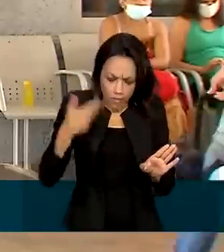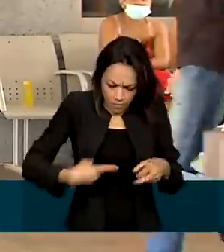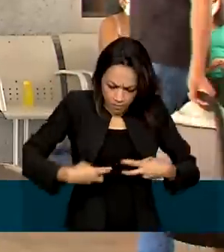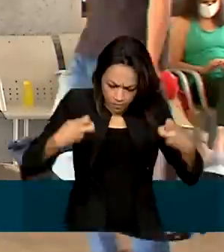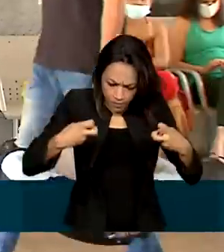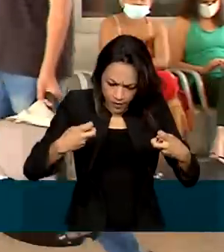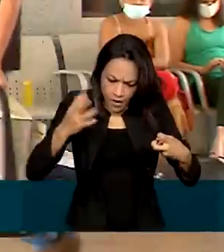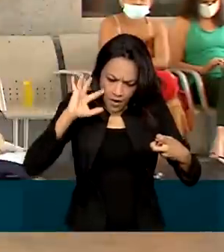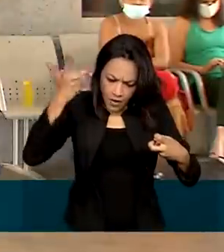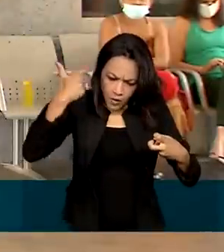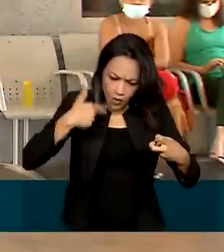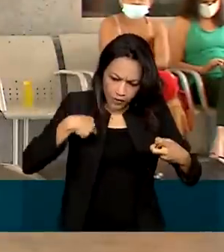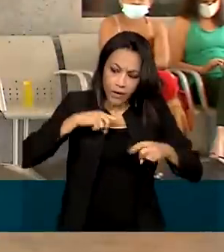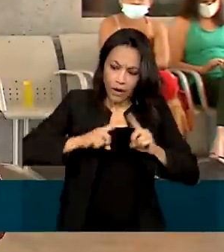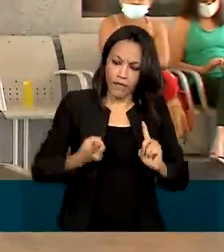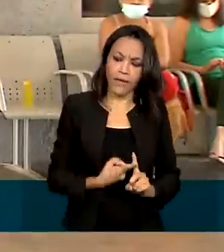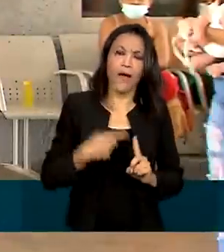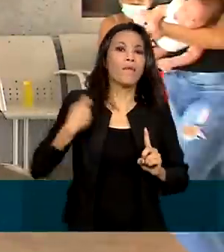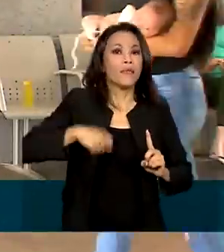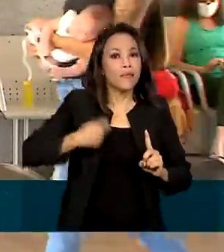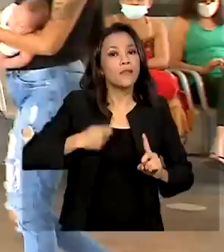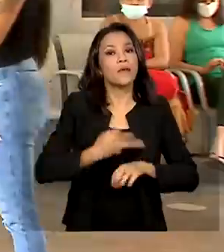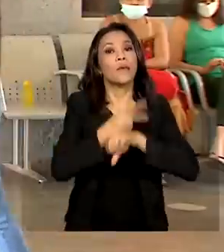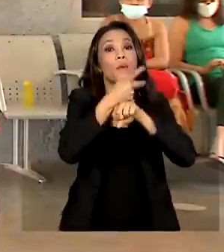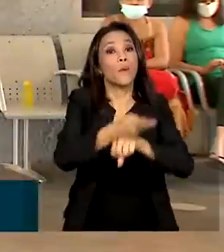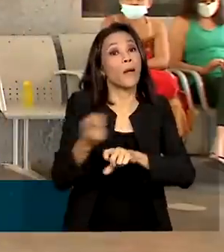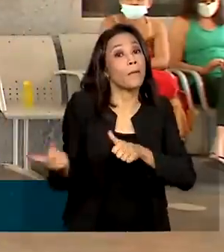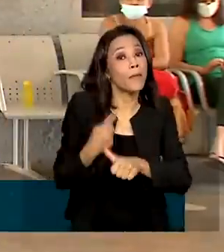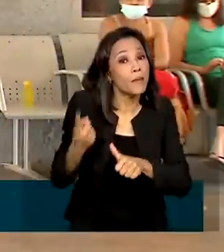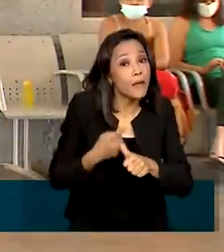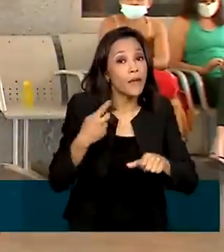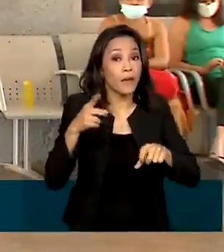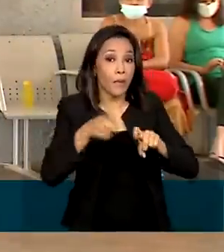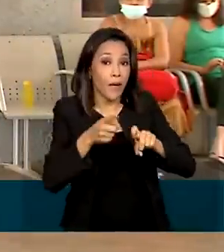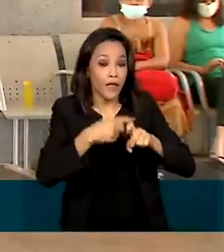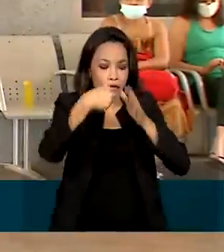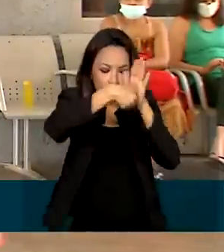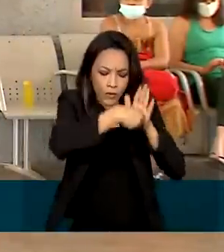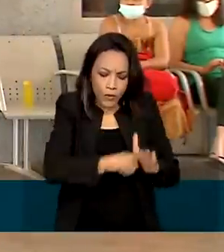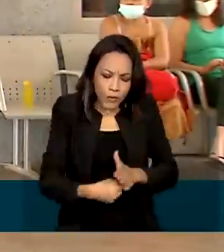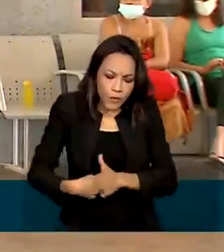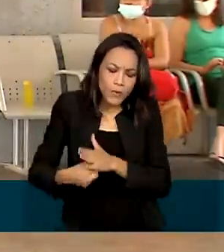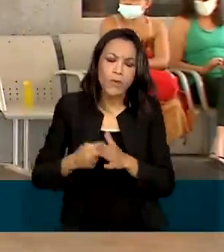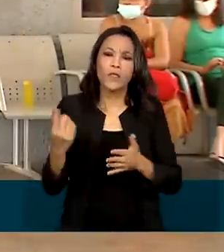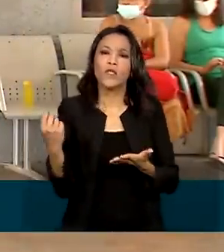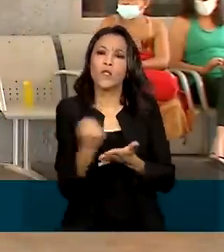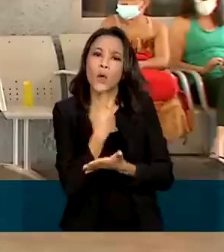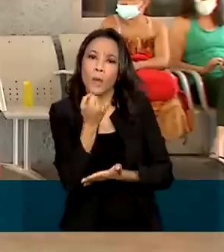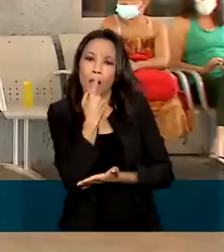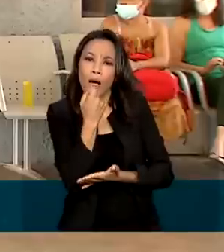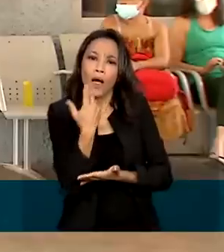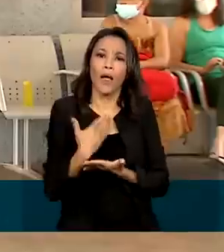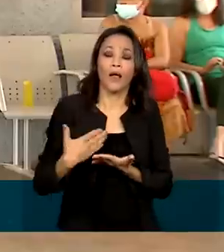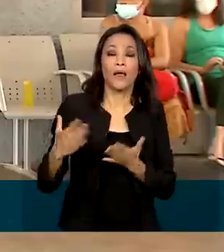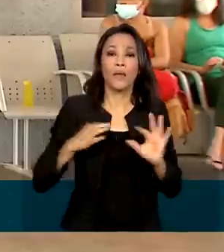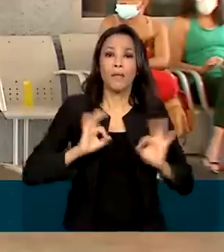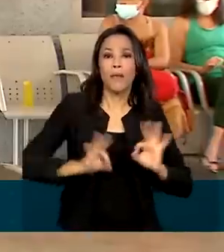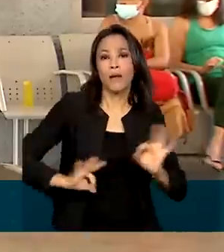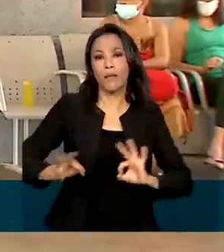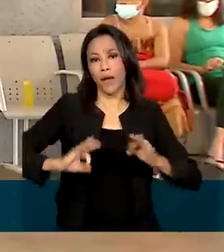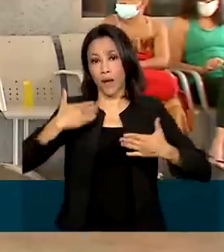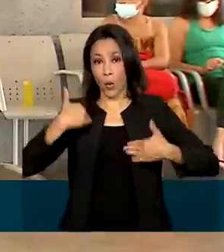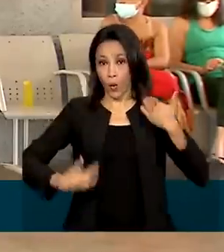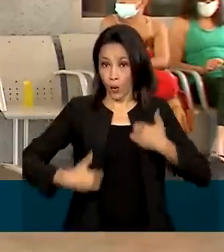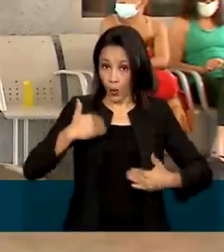decide engravidar, ela deve procurar um médico, fazer exames e tomar alguns medicamentos que preparam o corpo